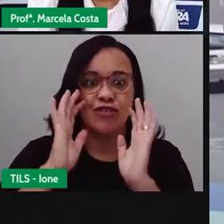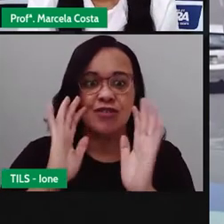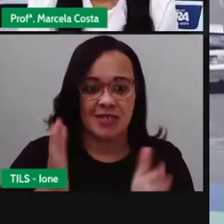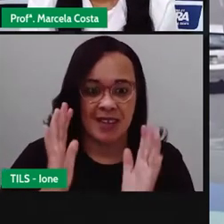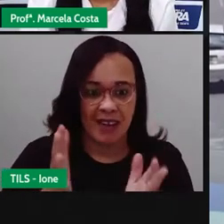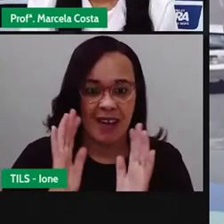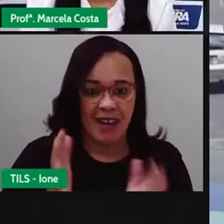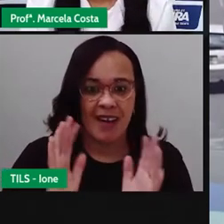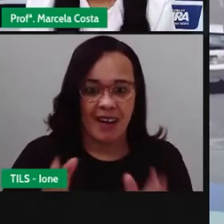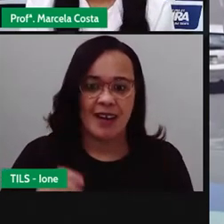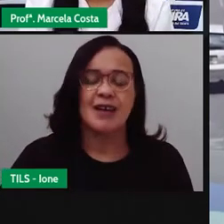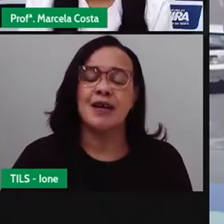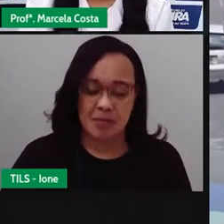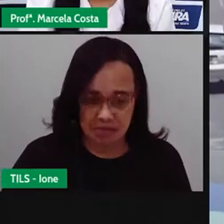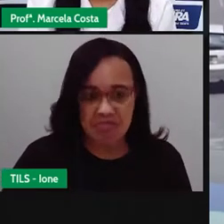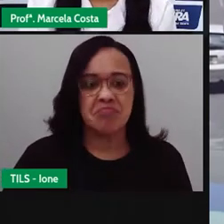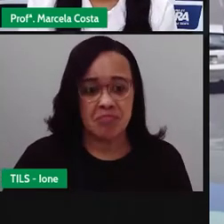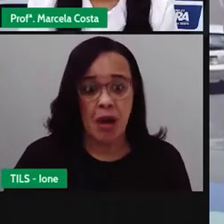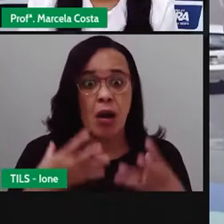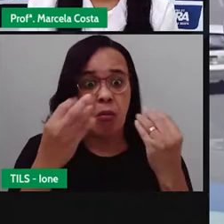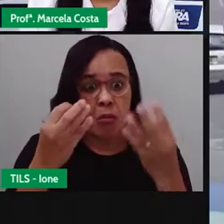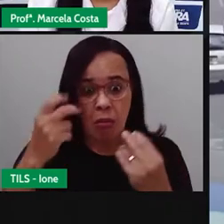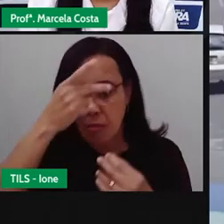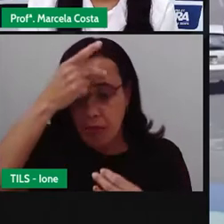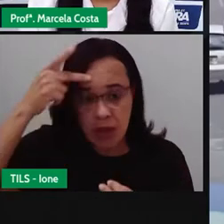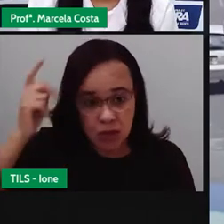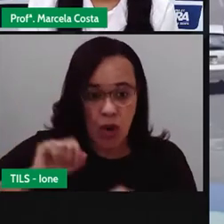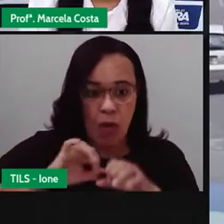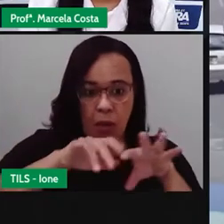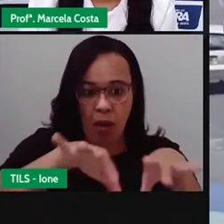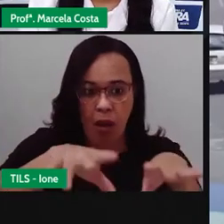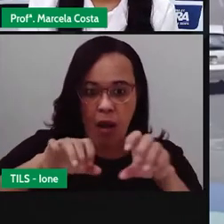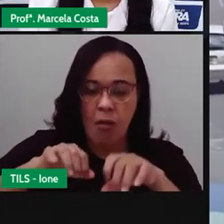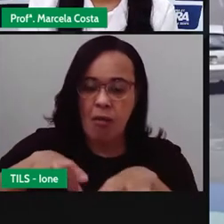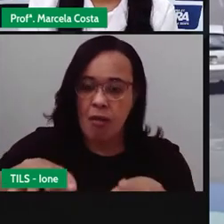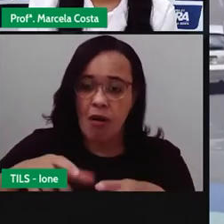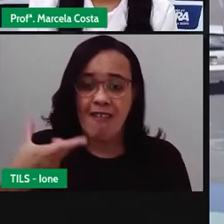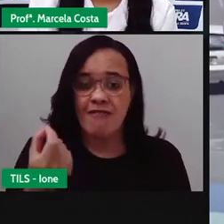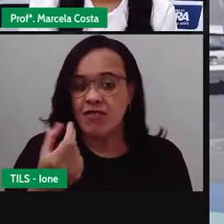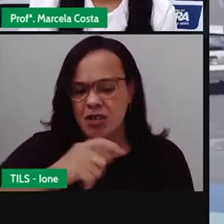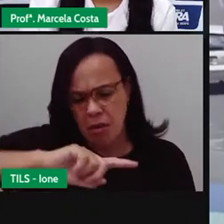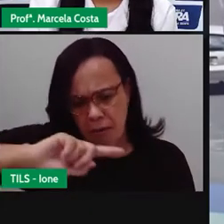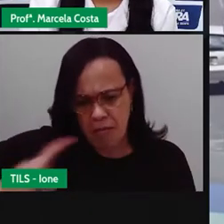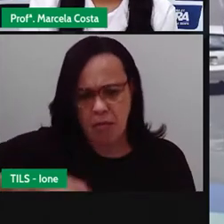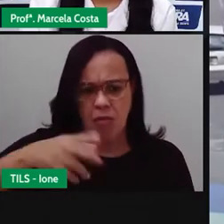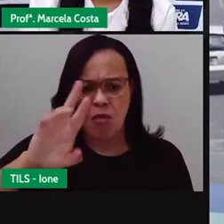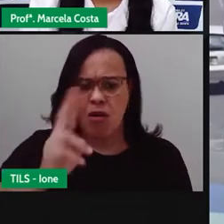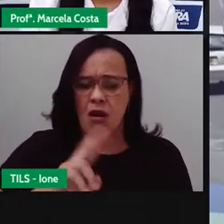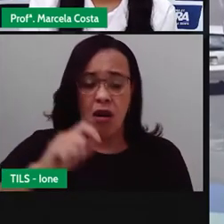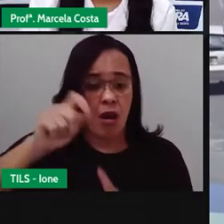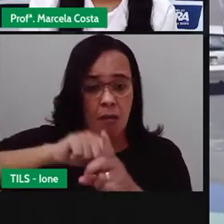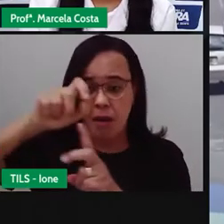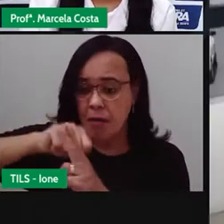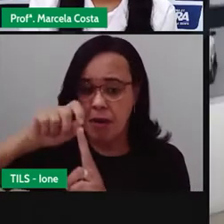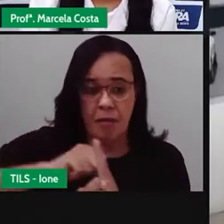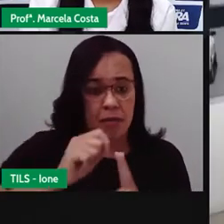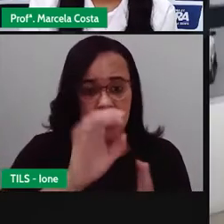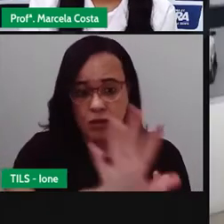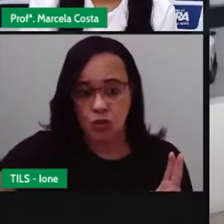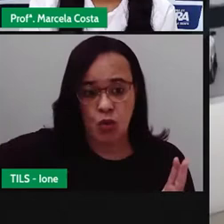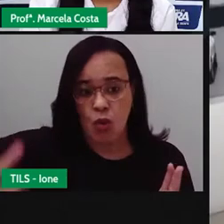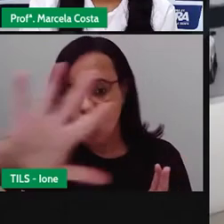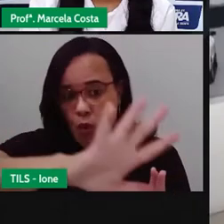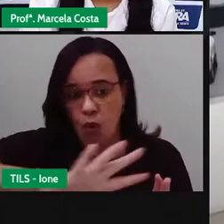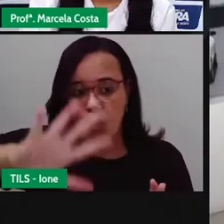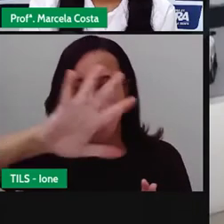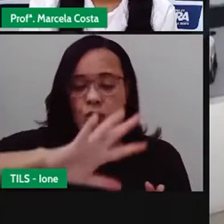menos 3 mil clientes por dia. São cerca de 20 milhões de reais circulando todo mês pelo local. É no centro